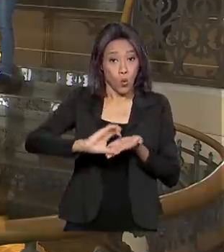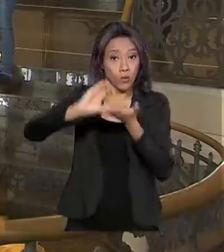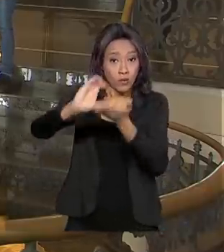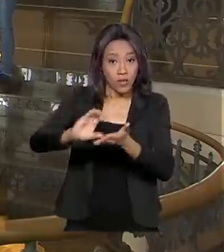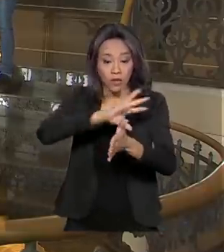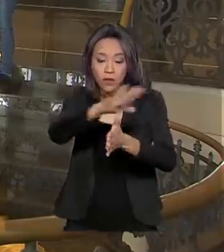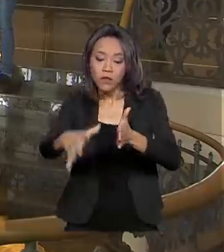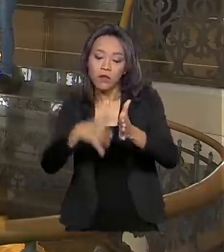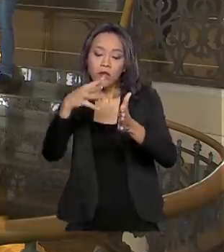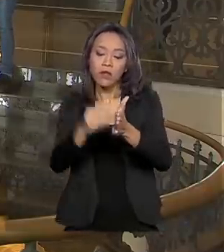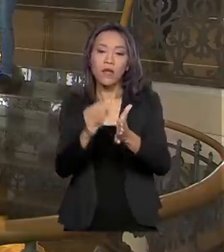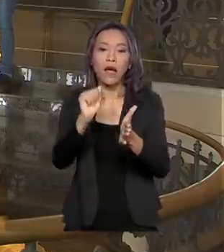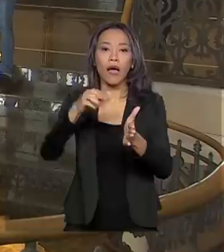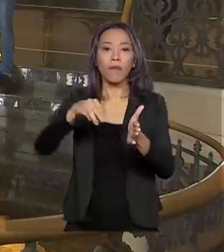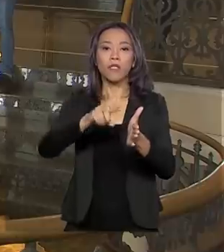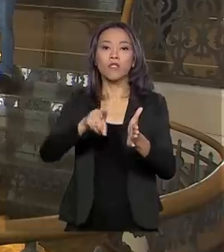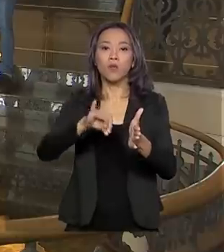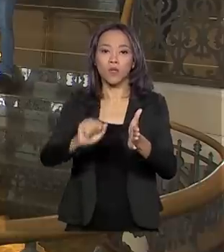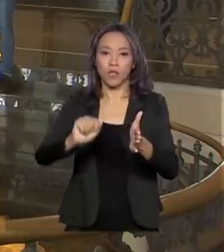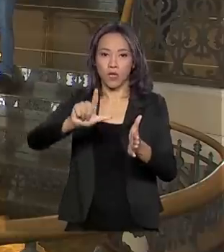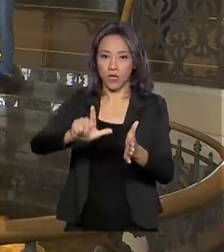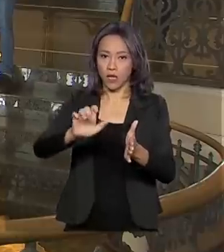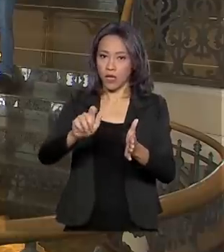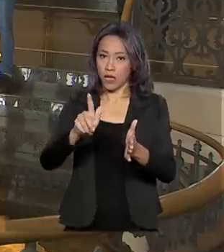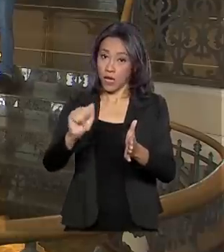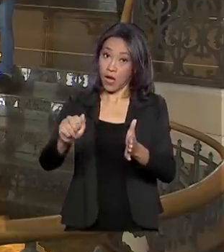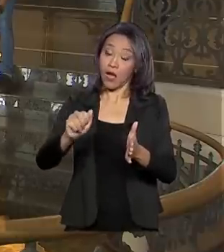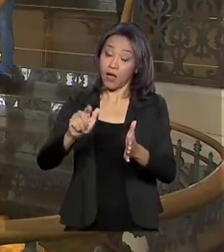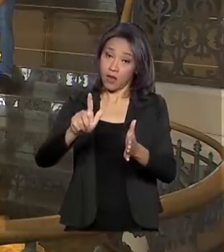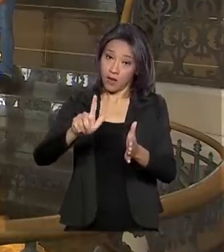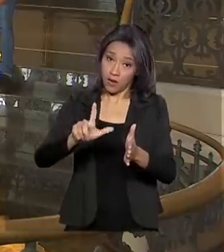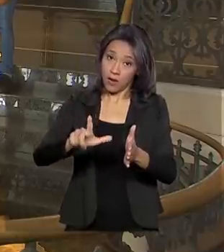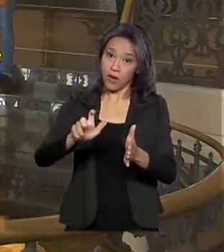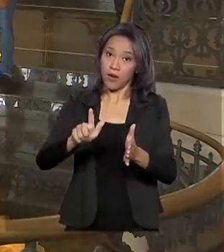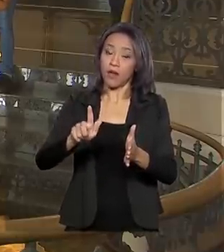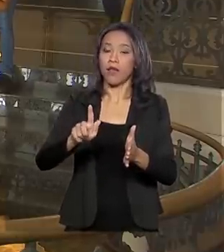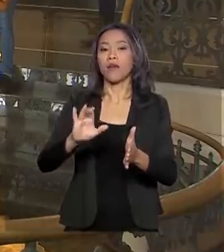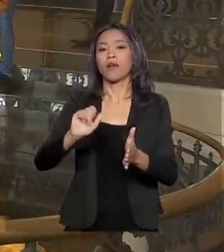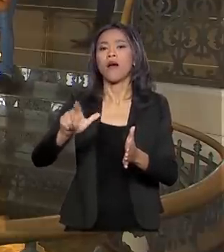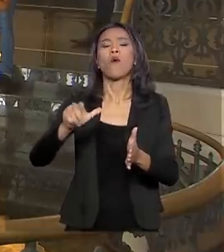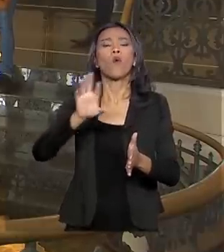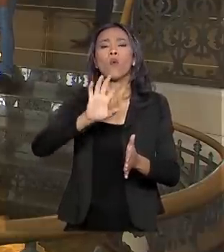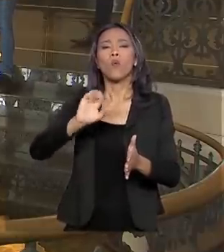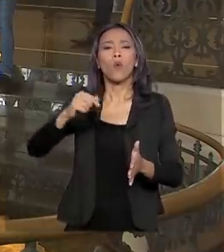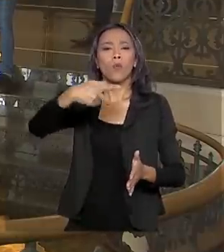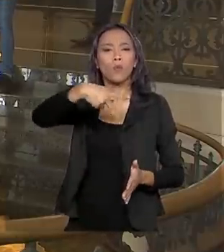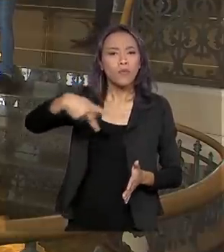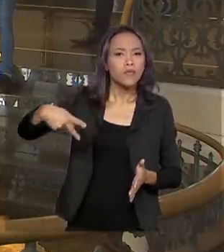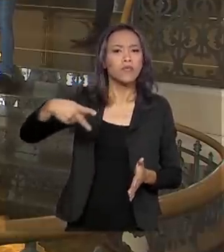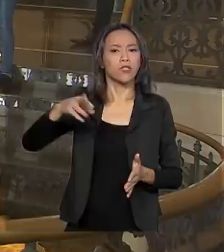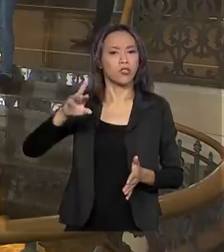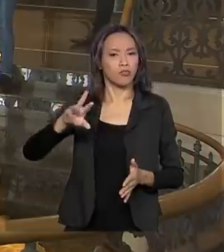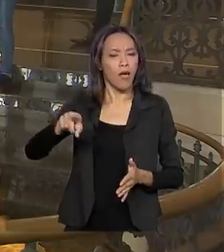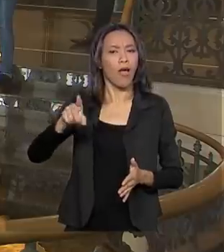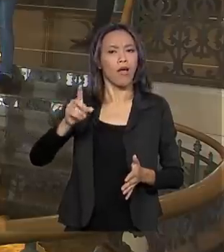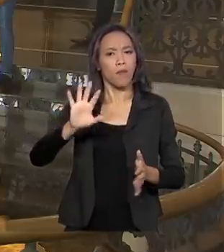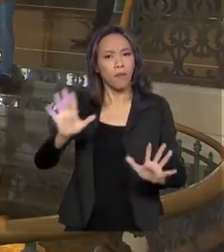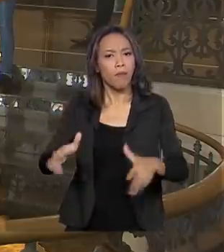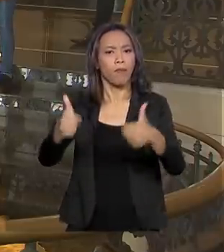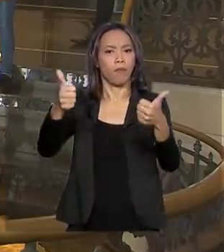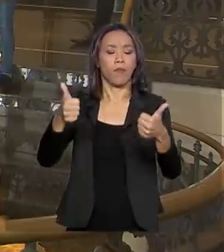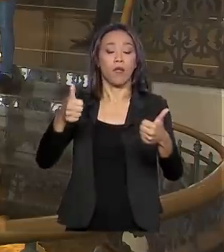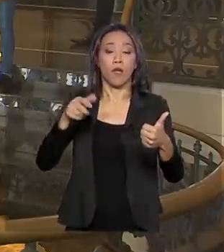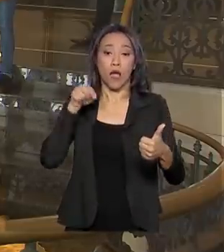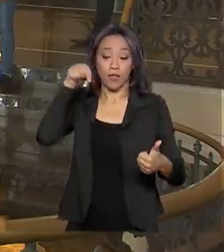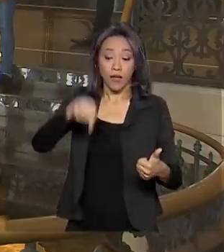Legal, presidido por Mourão, tem como objetivo fortalecer a presença do estado na Amazônia Legal. Daqui de São Luís,